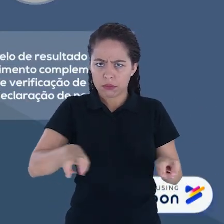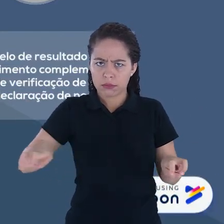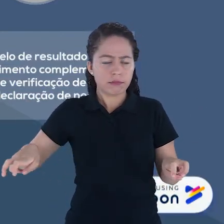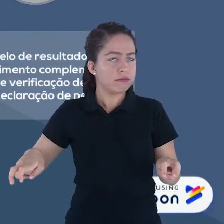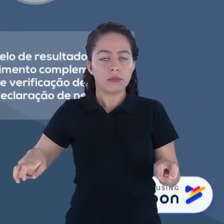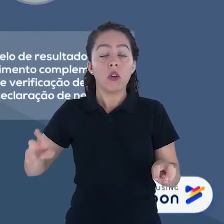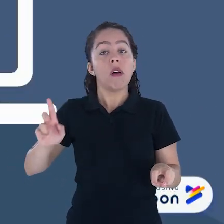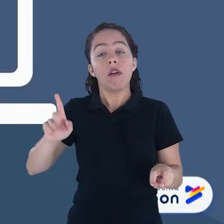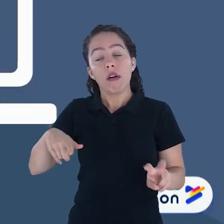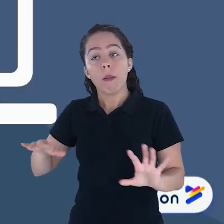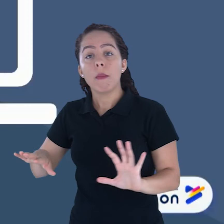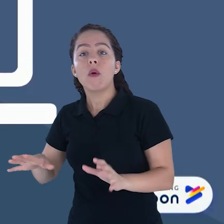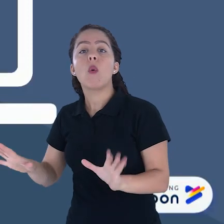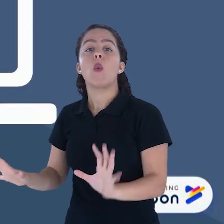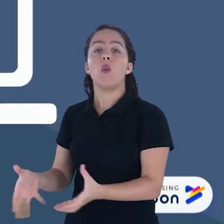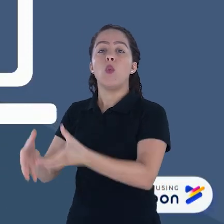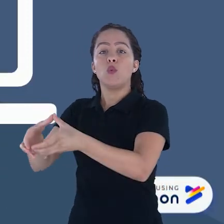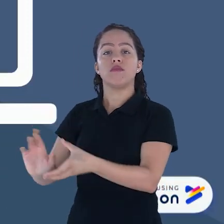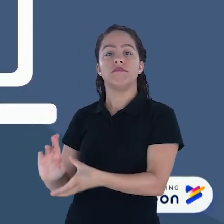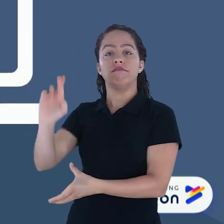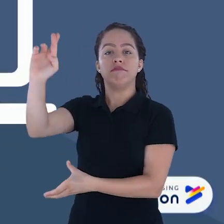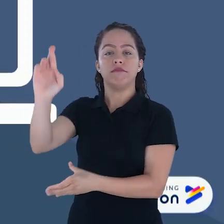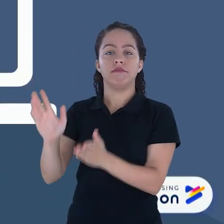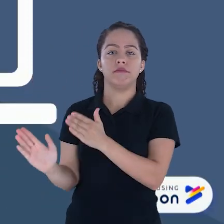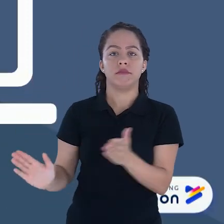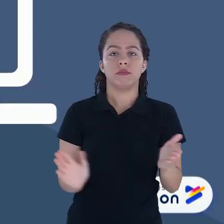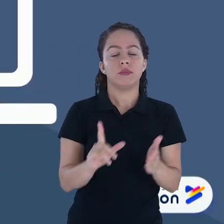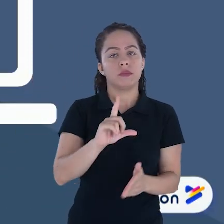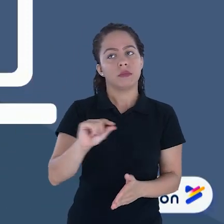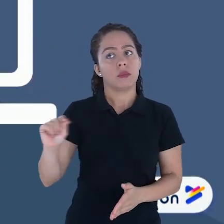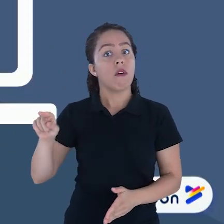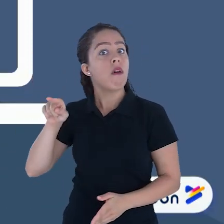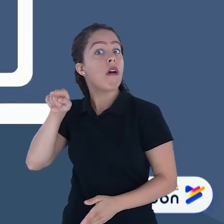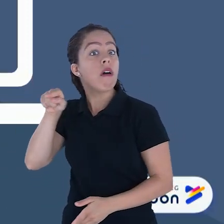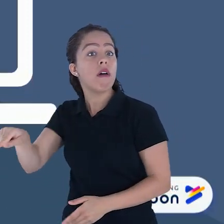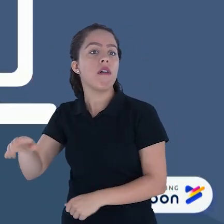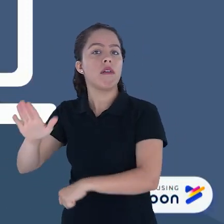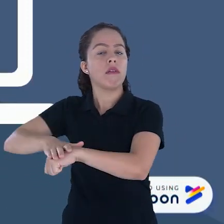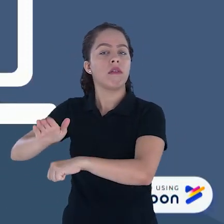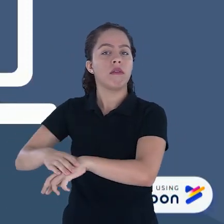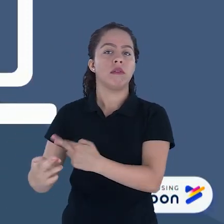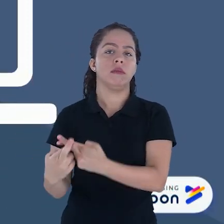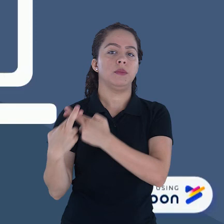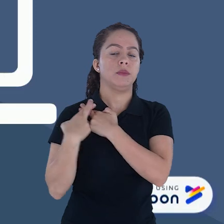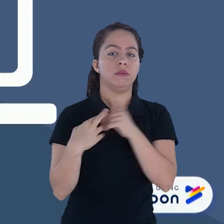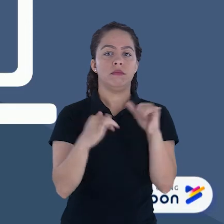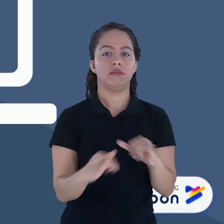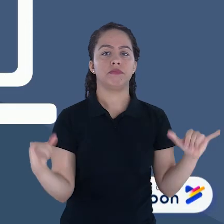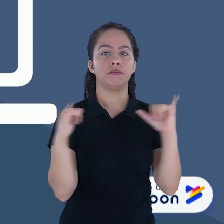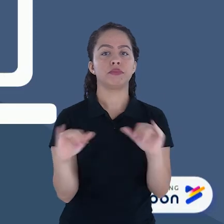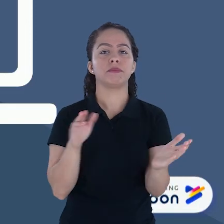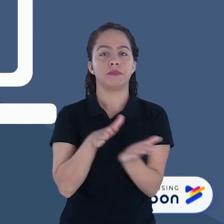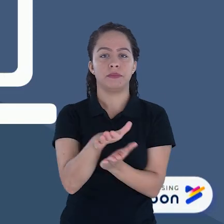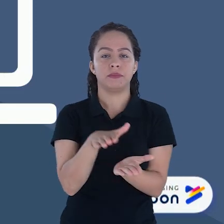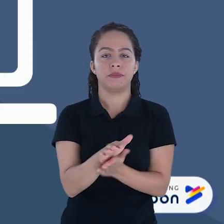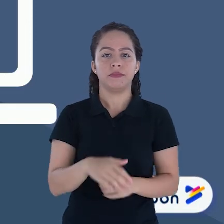Mas esses documentos não são direcionados à banca E sim à Comissão do Processo Seletivo Que será responsável por